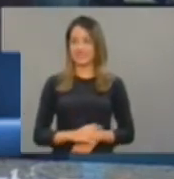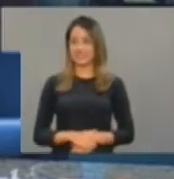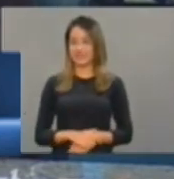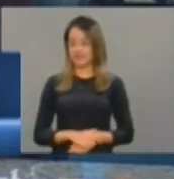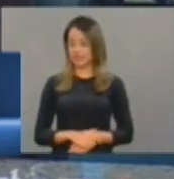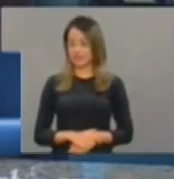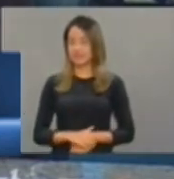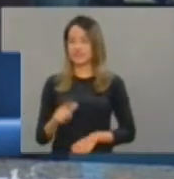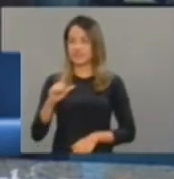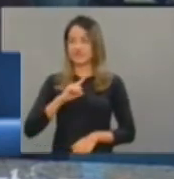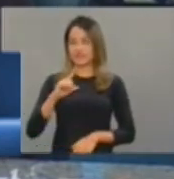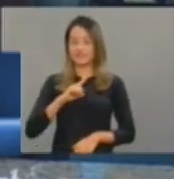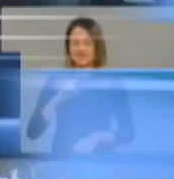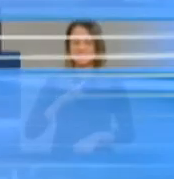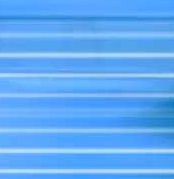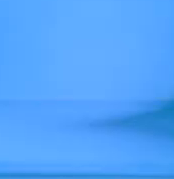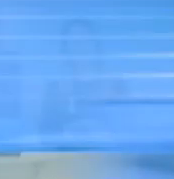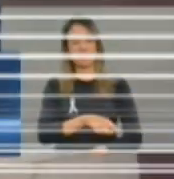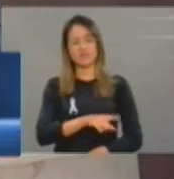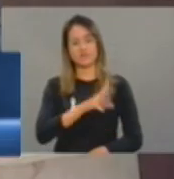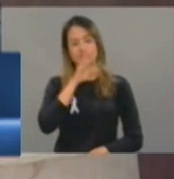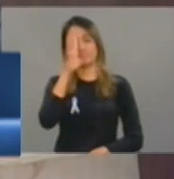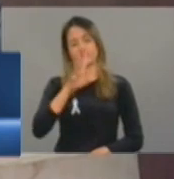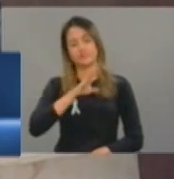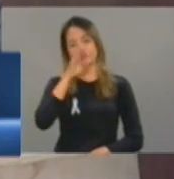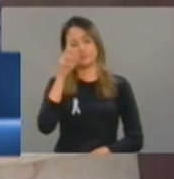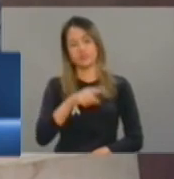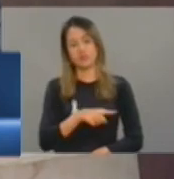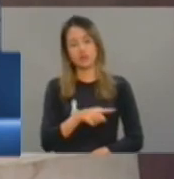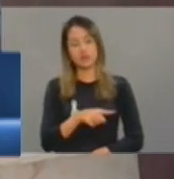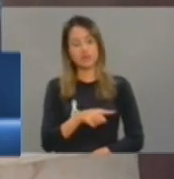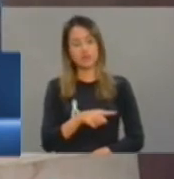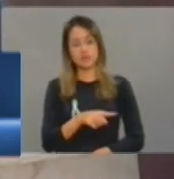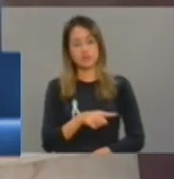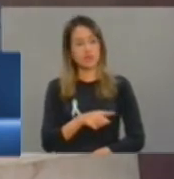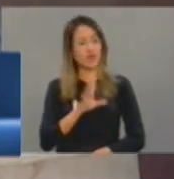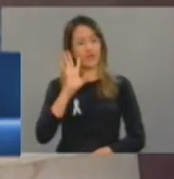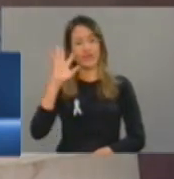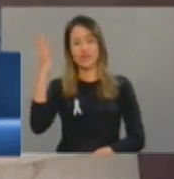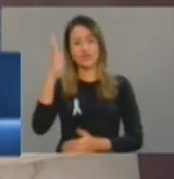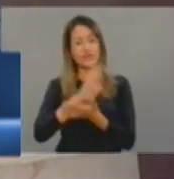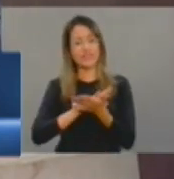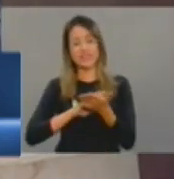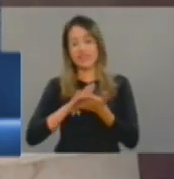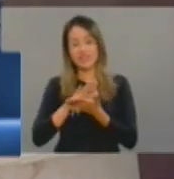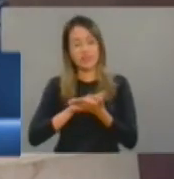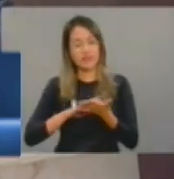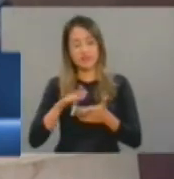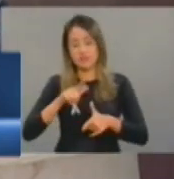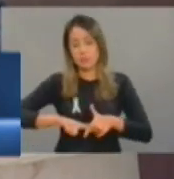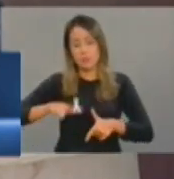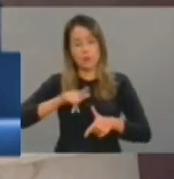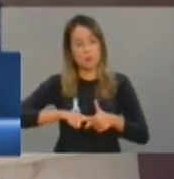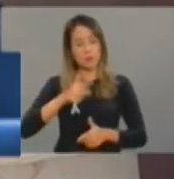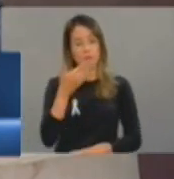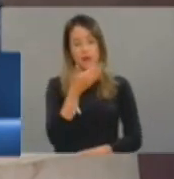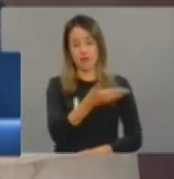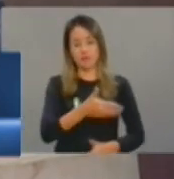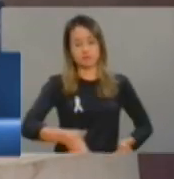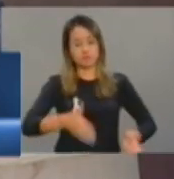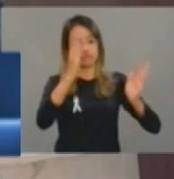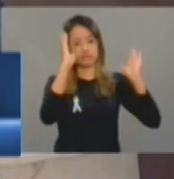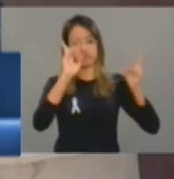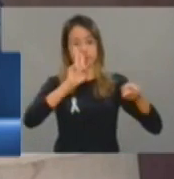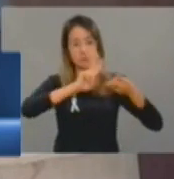encarar sem preconceitos. Medidas paliativas que não vão resolver em nada o problema desses centros